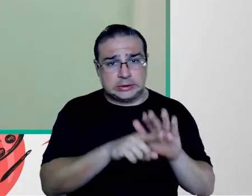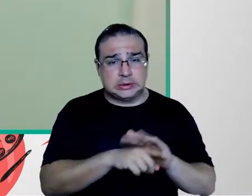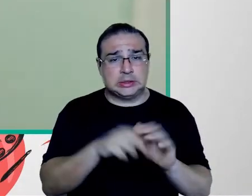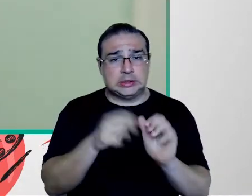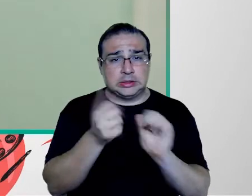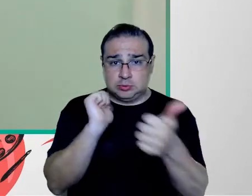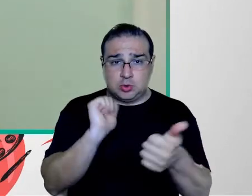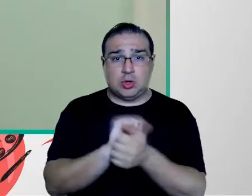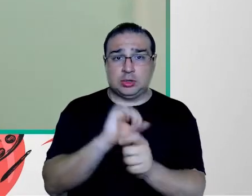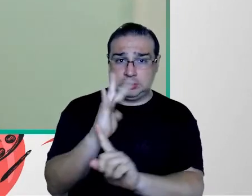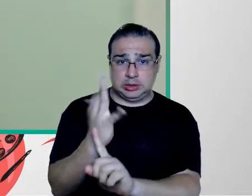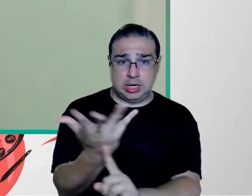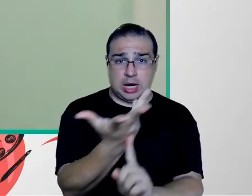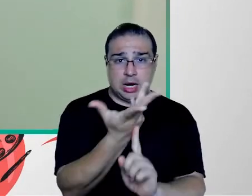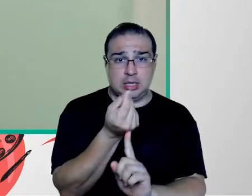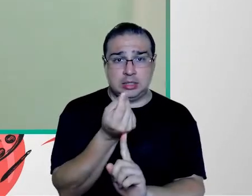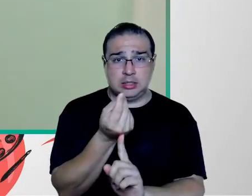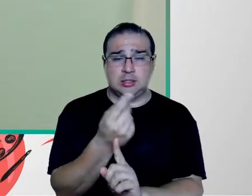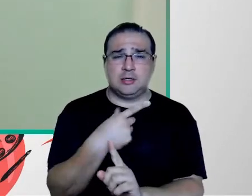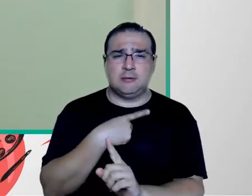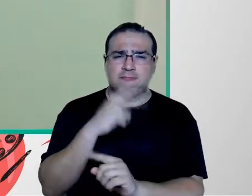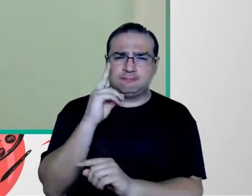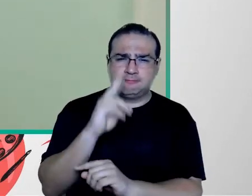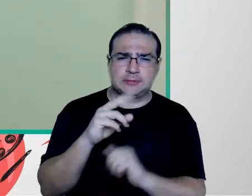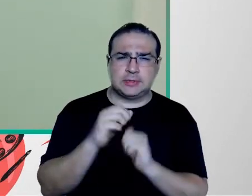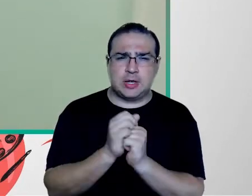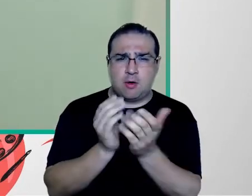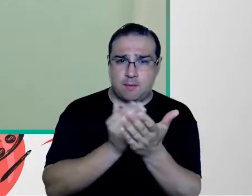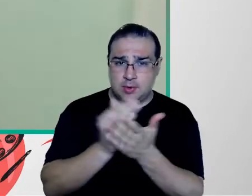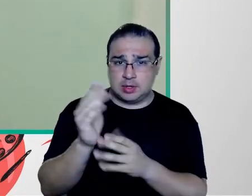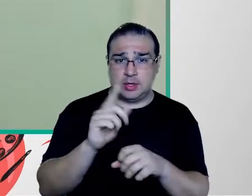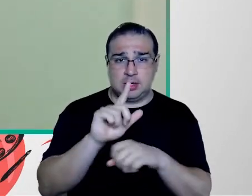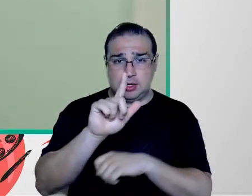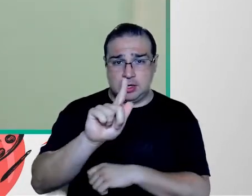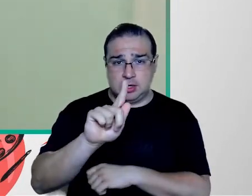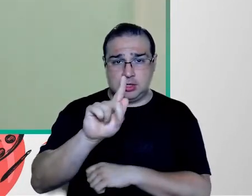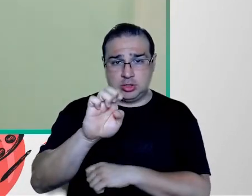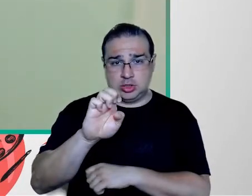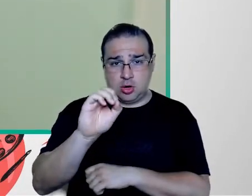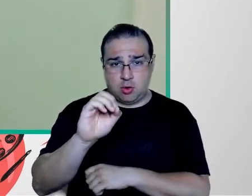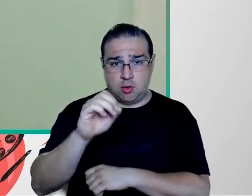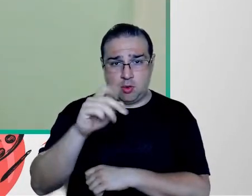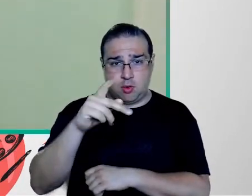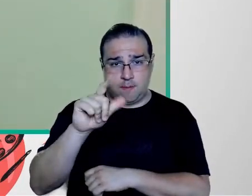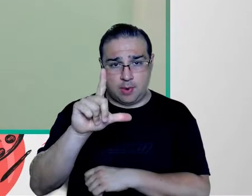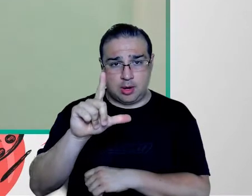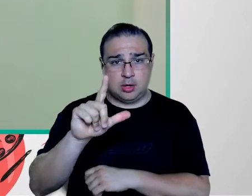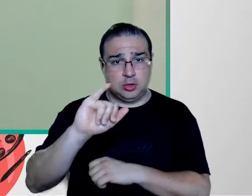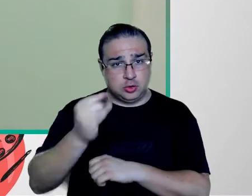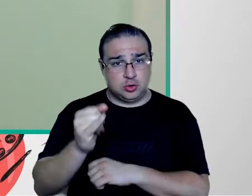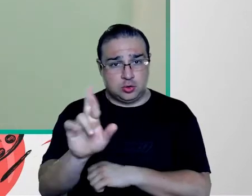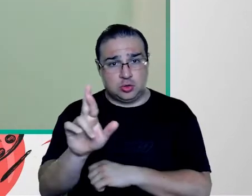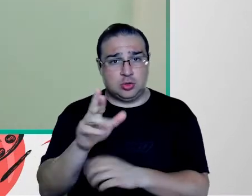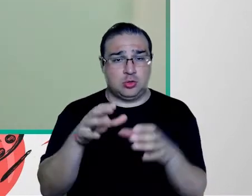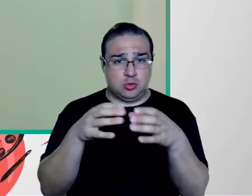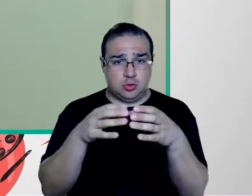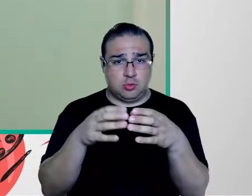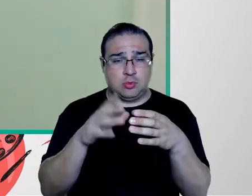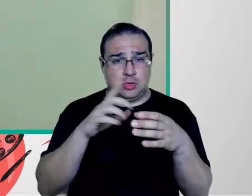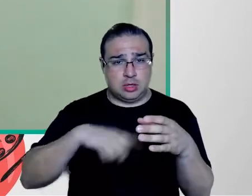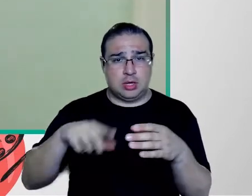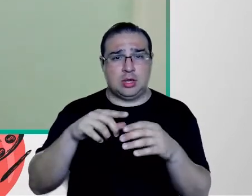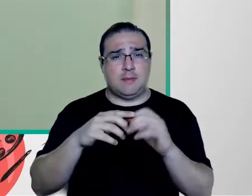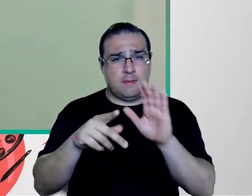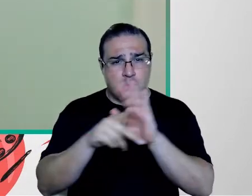esportes e artes, Eu entrei na Geoplan Junior, que é a empresa junior do curso de Geografia de Rio Claro,